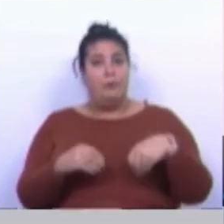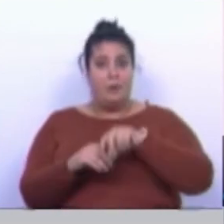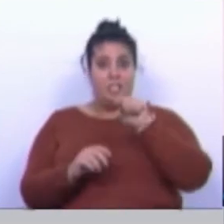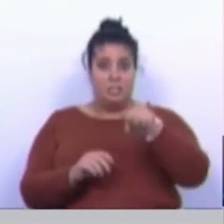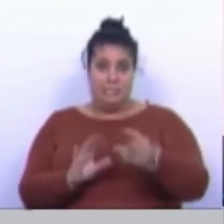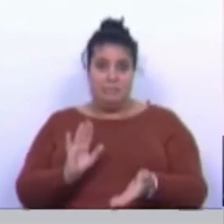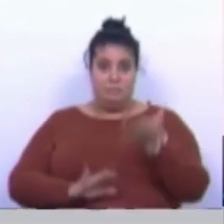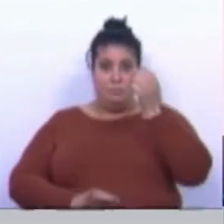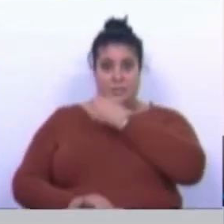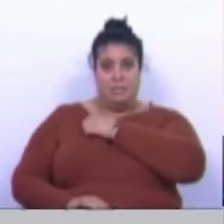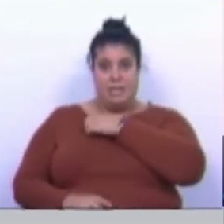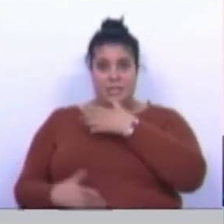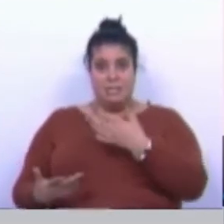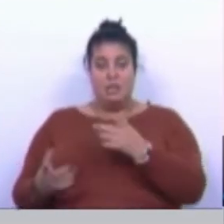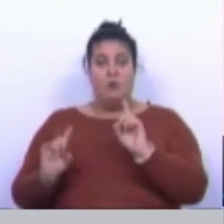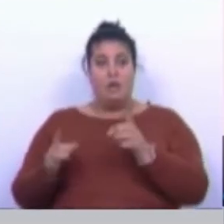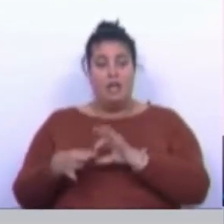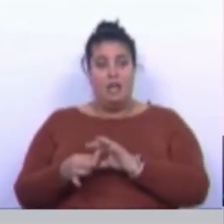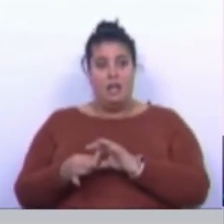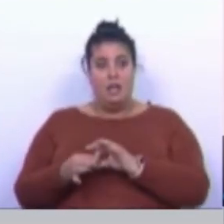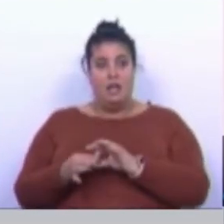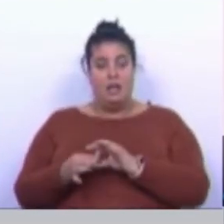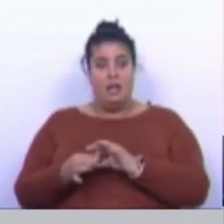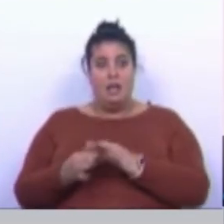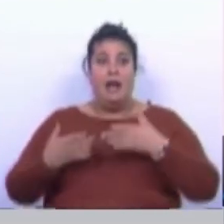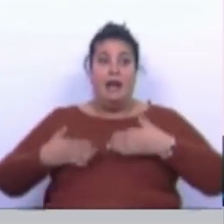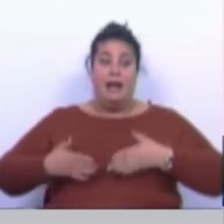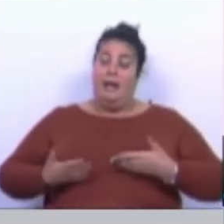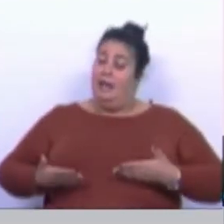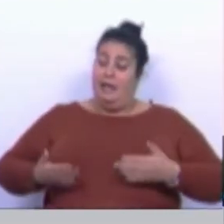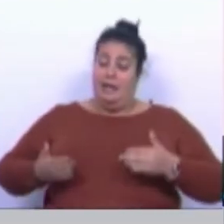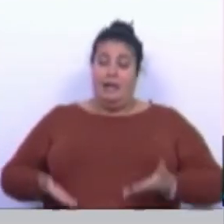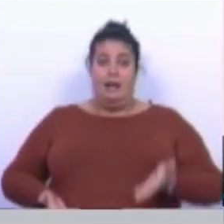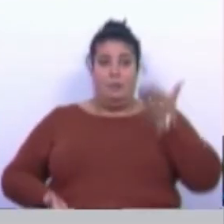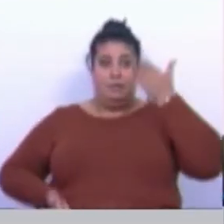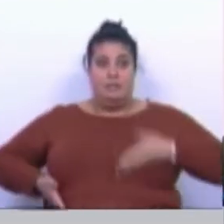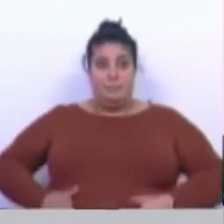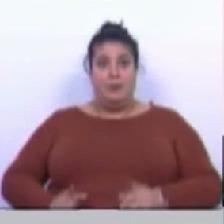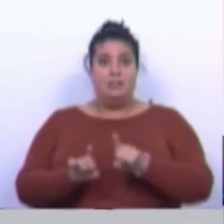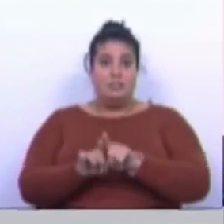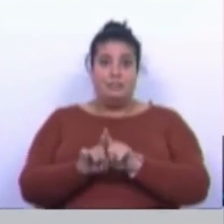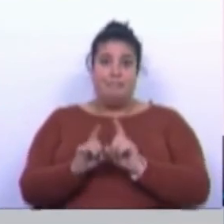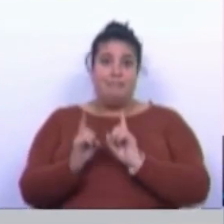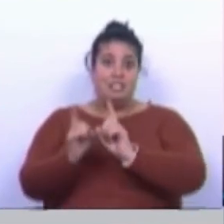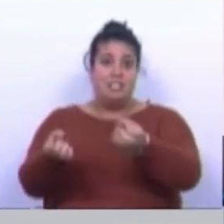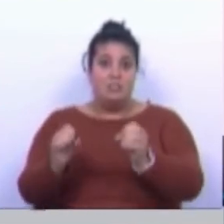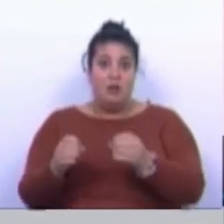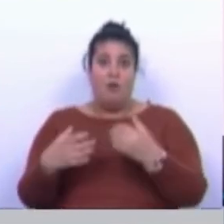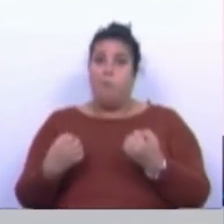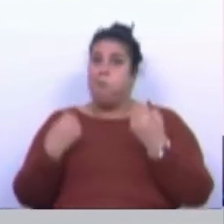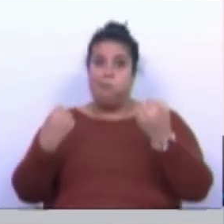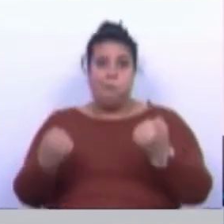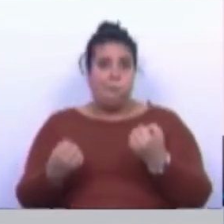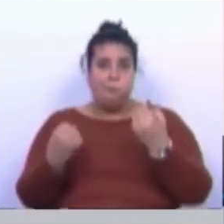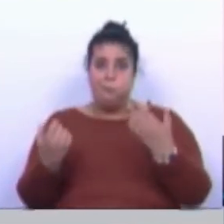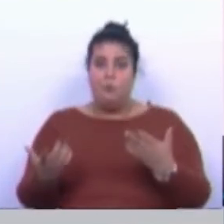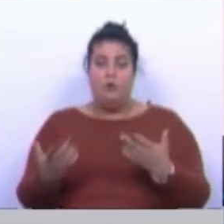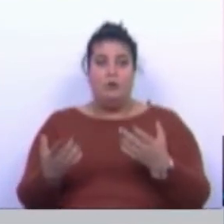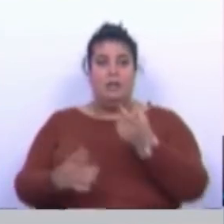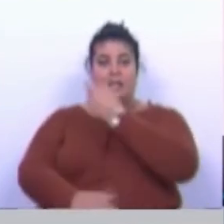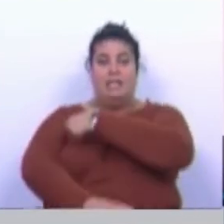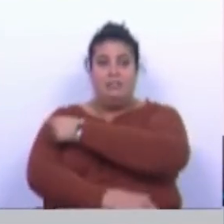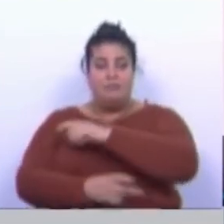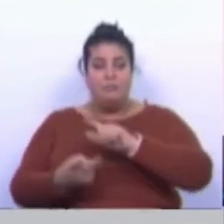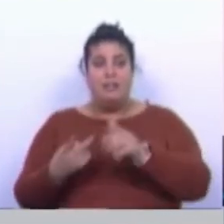que o aumento do parto domiciliar é o aumento de partos desassistidos, que estava a acontecer, de mulheres que ou não conseguem arranjar parteiro e